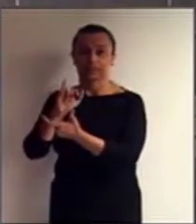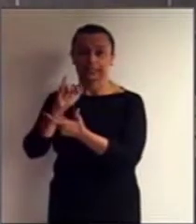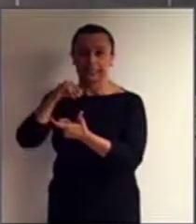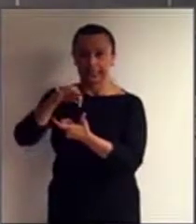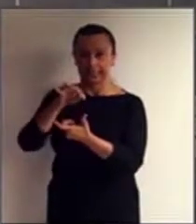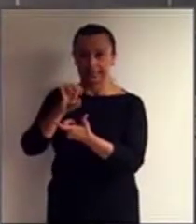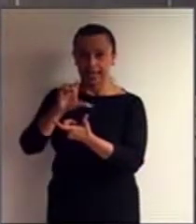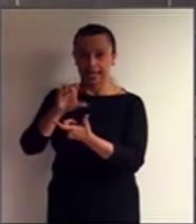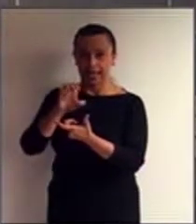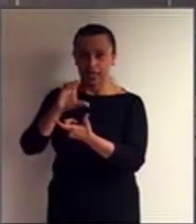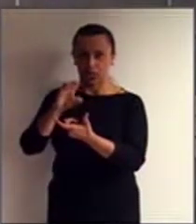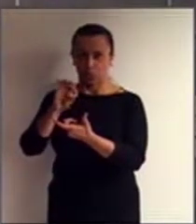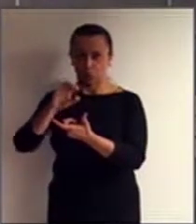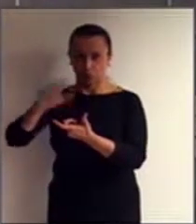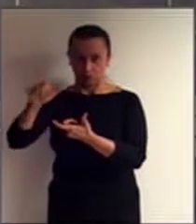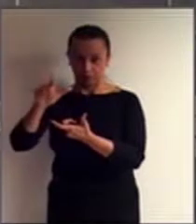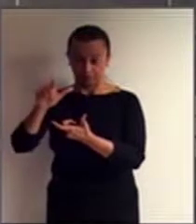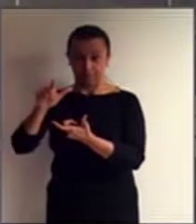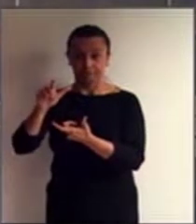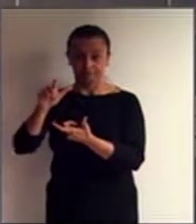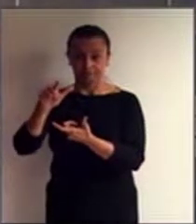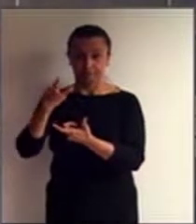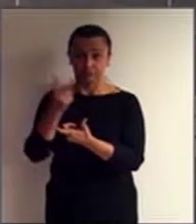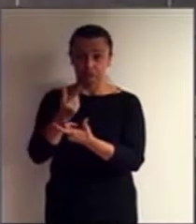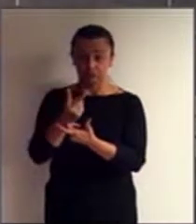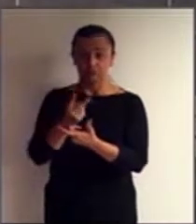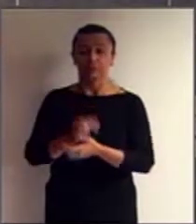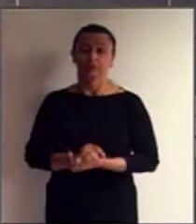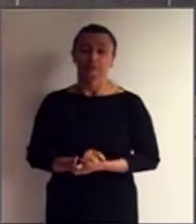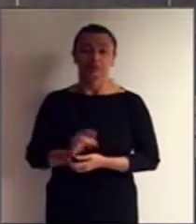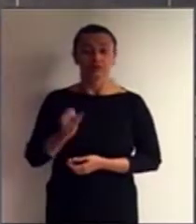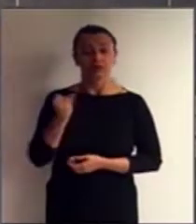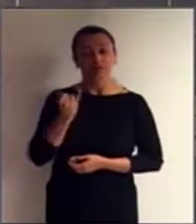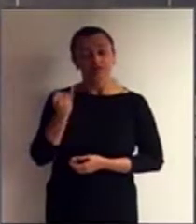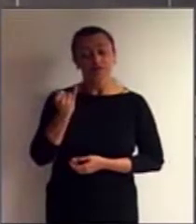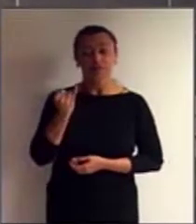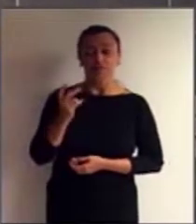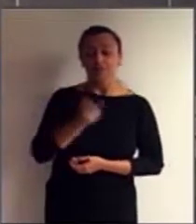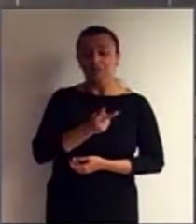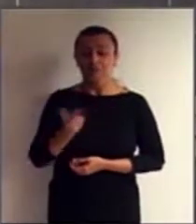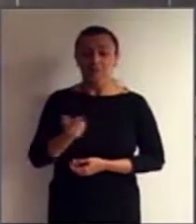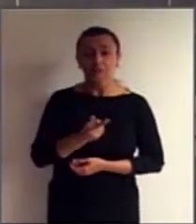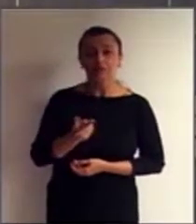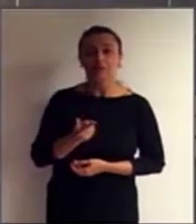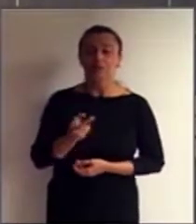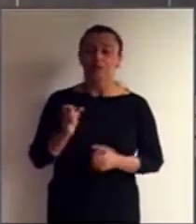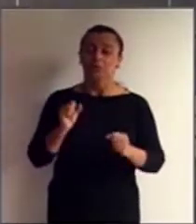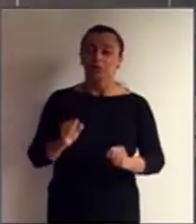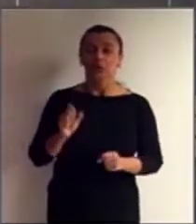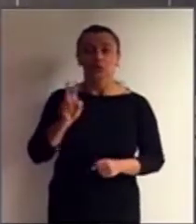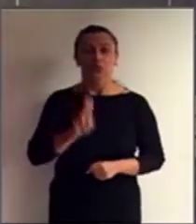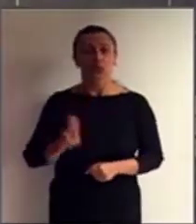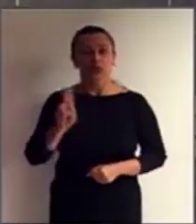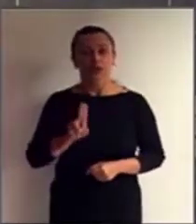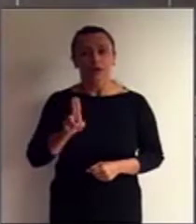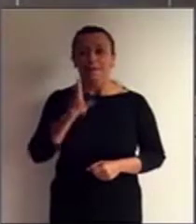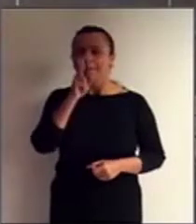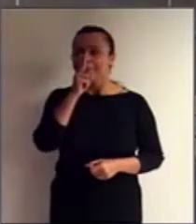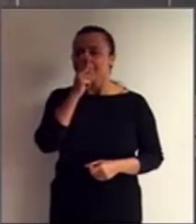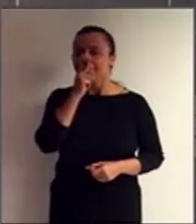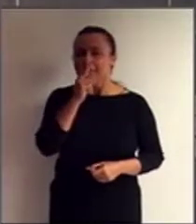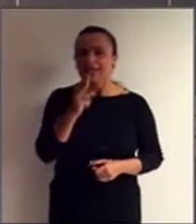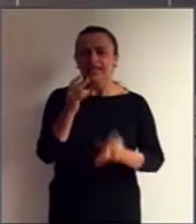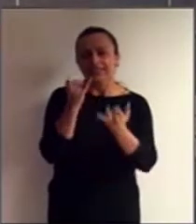parecer que eles poderiam indicar serem sinônimos,